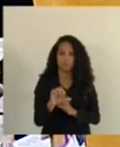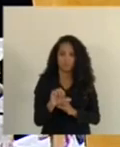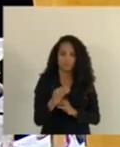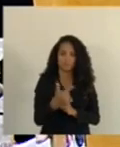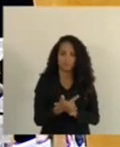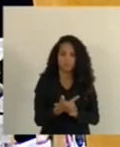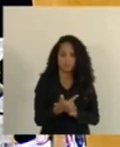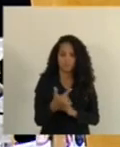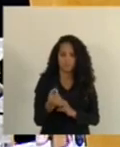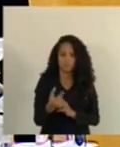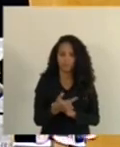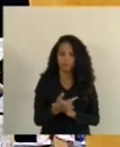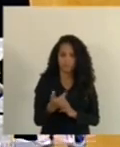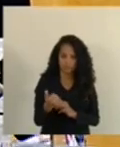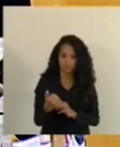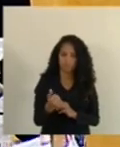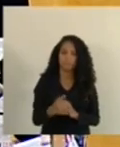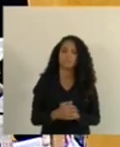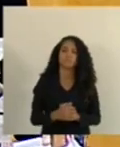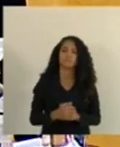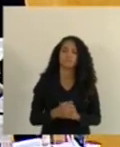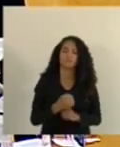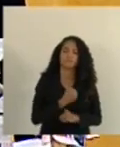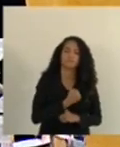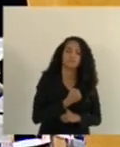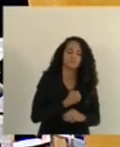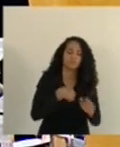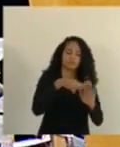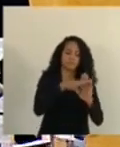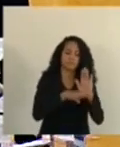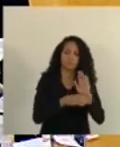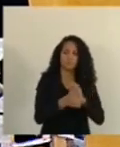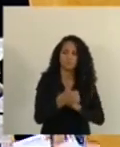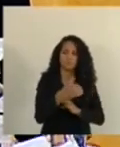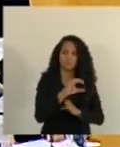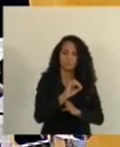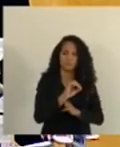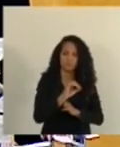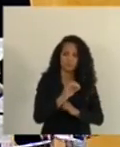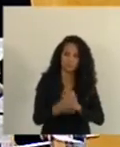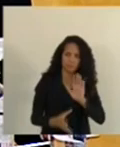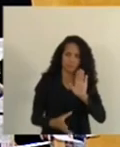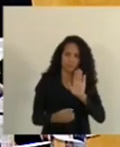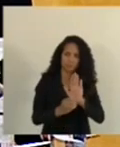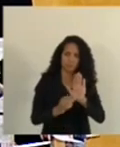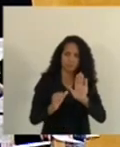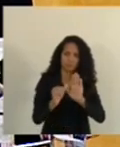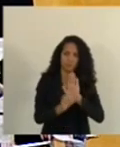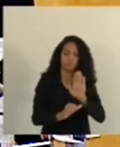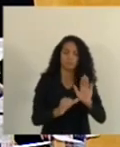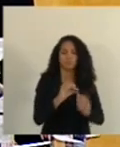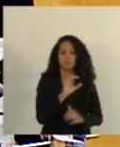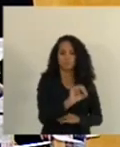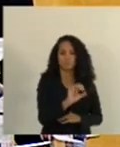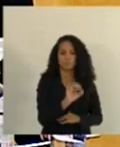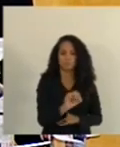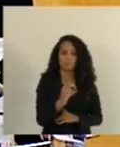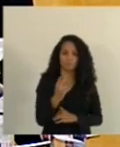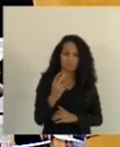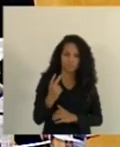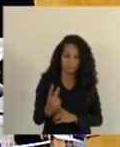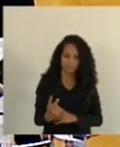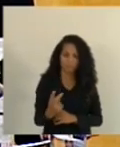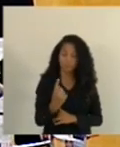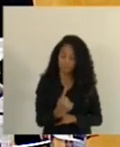2021. Número 10, Emenda Modificativa 001, 2021,